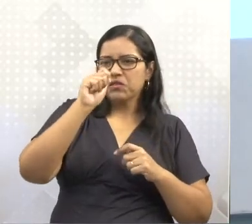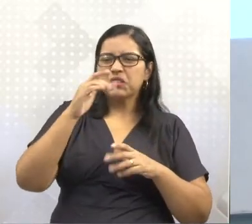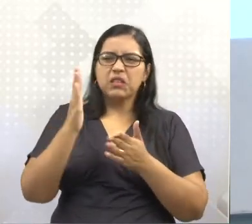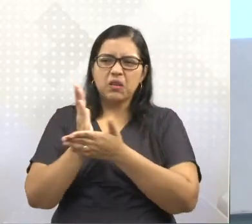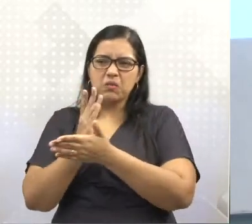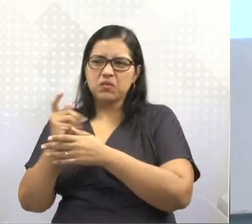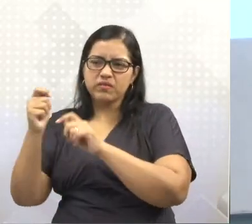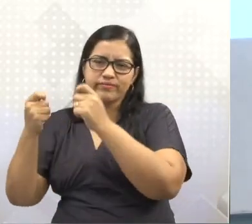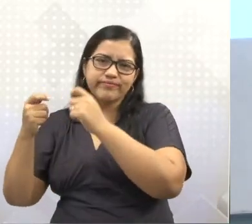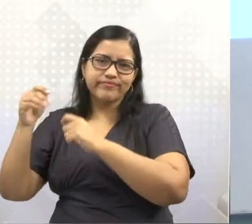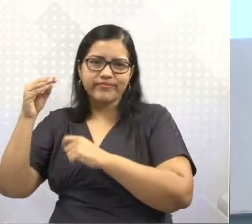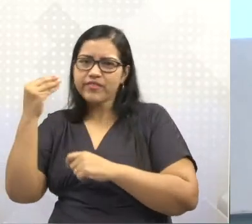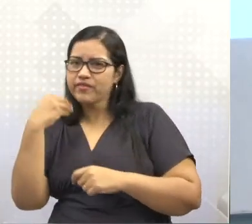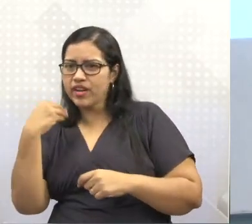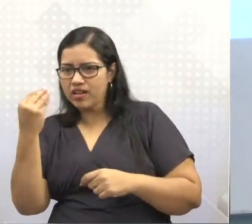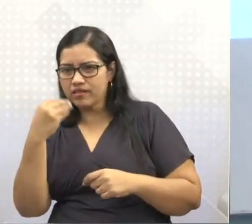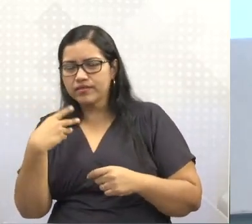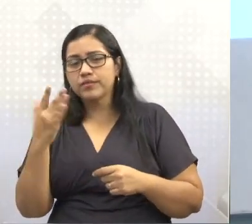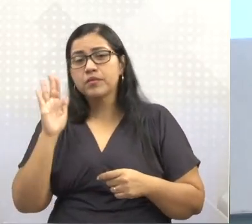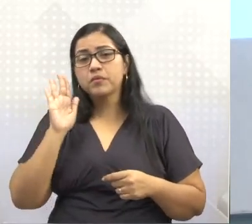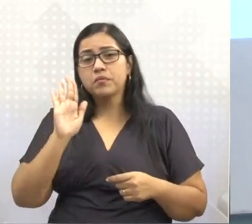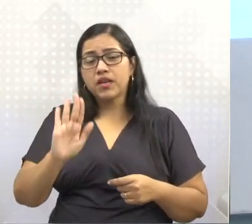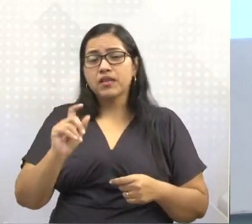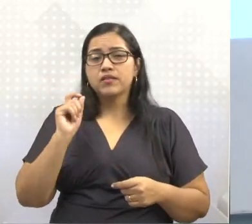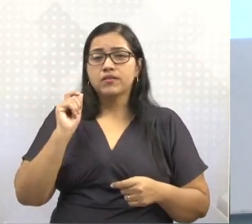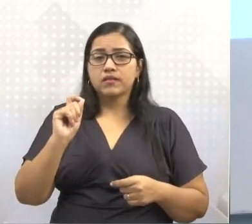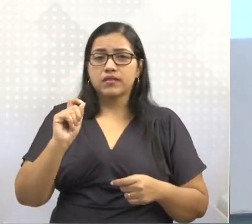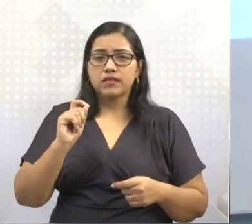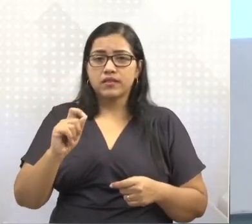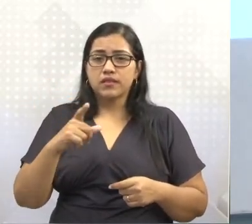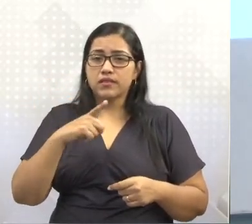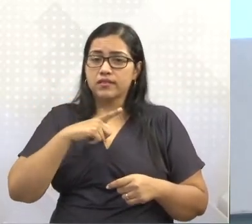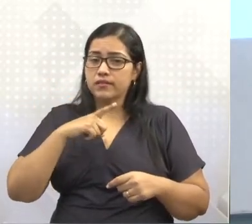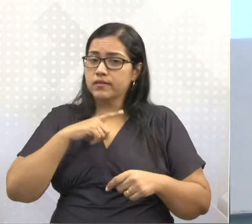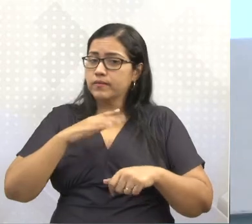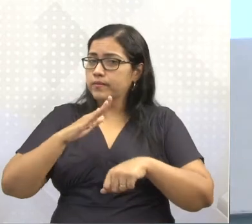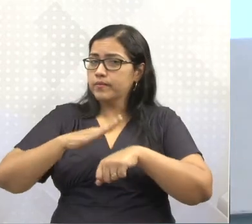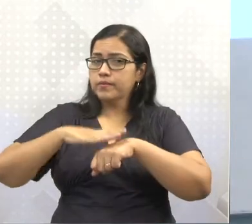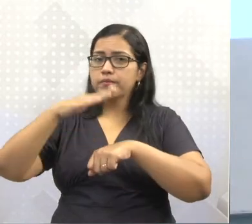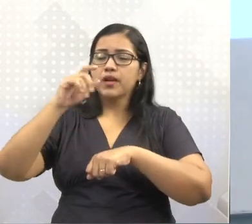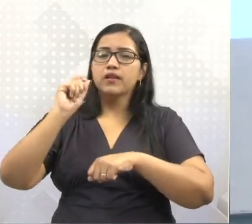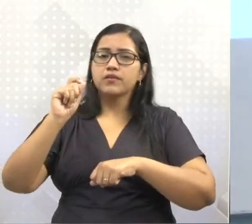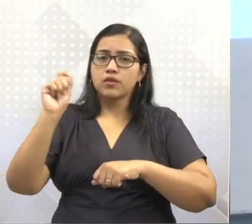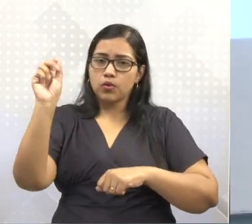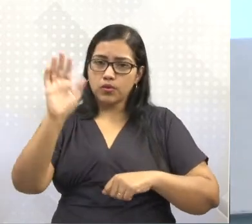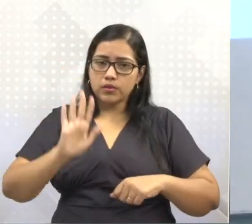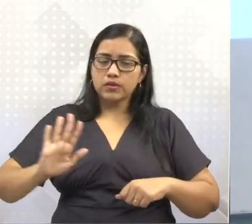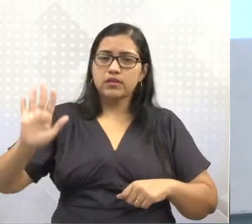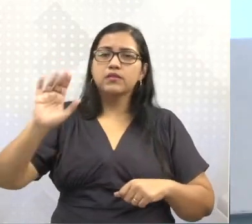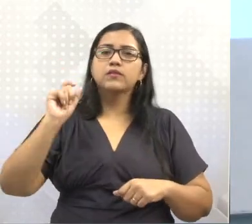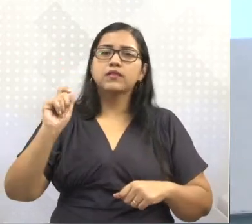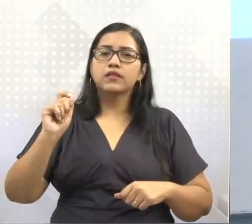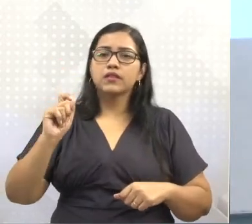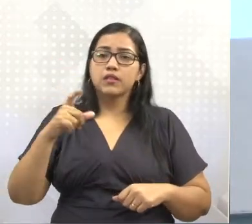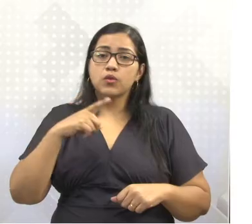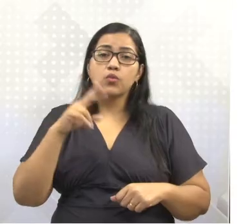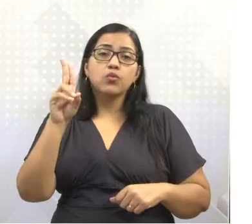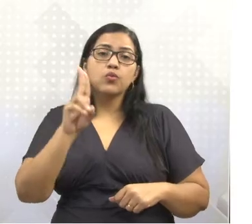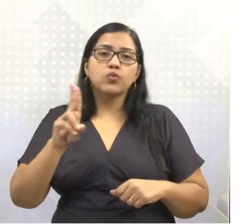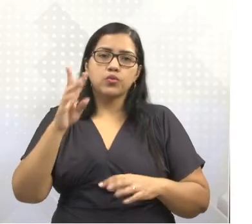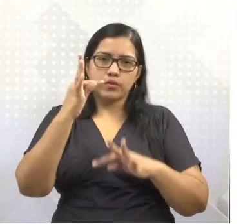nem tanto. Mas o que é que predomina nesse continente? O uso intensivo de tecnologia